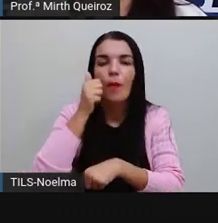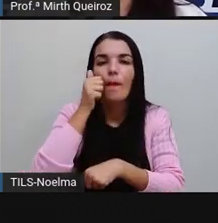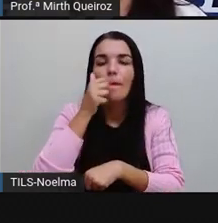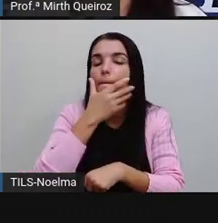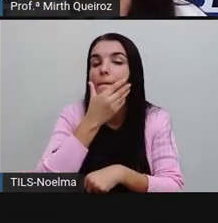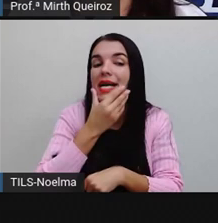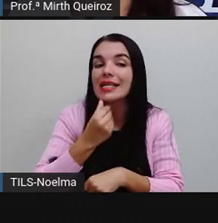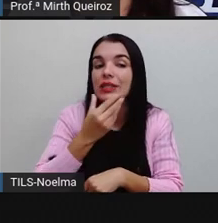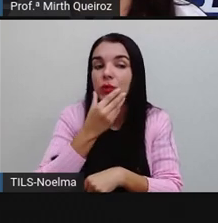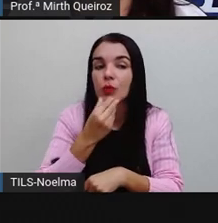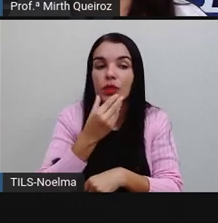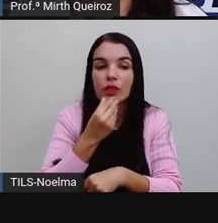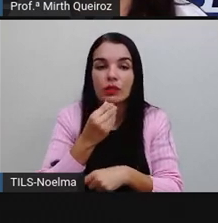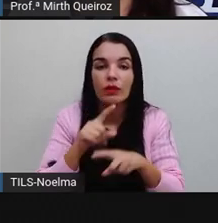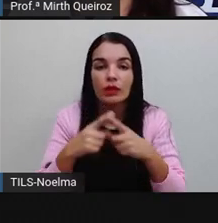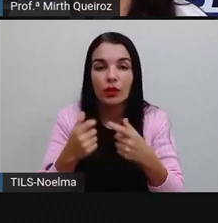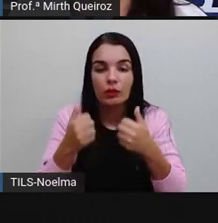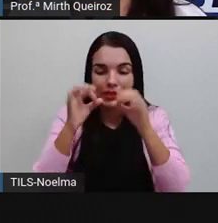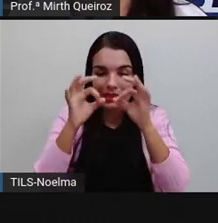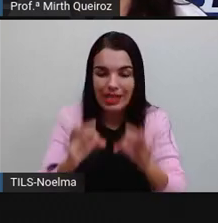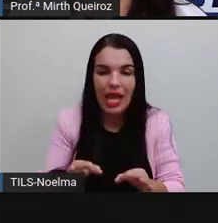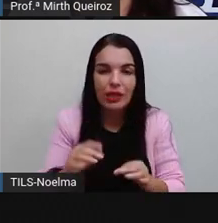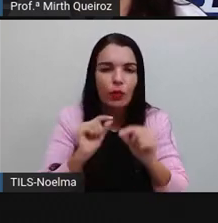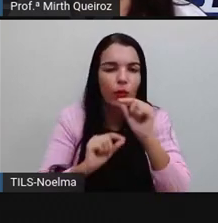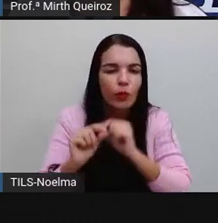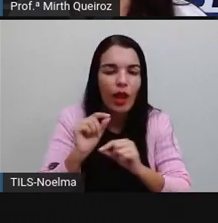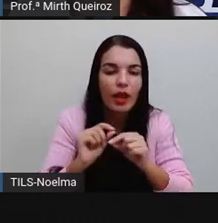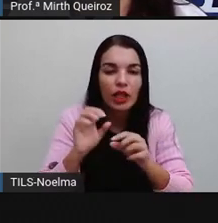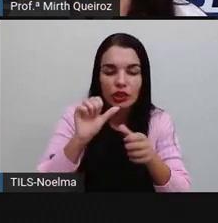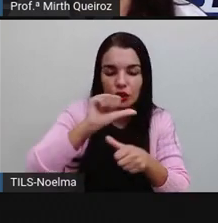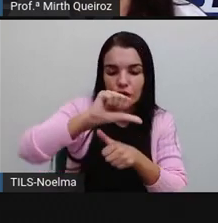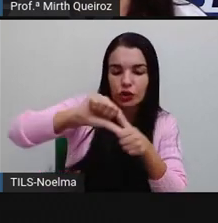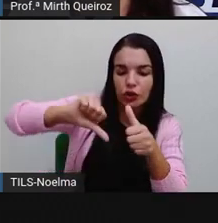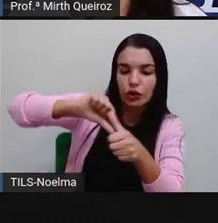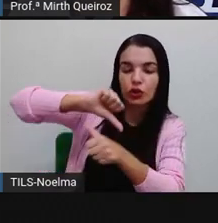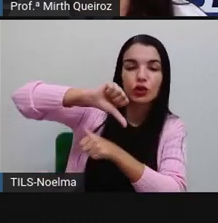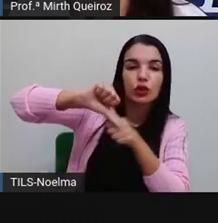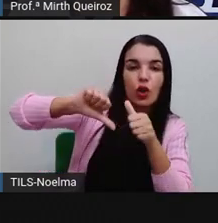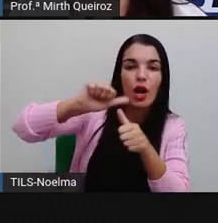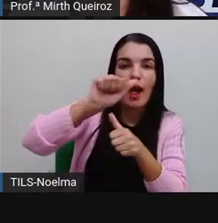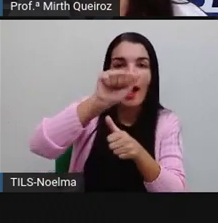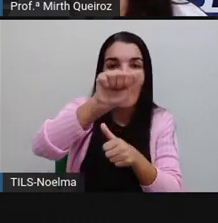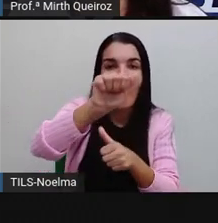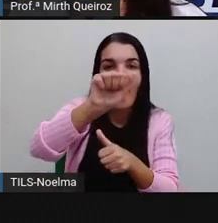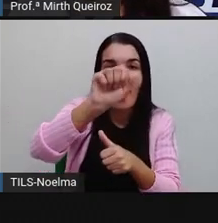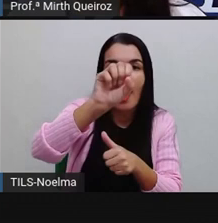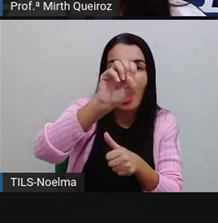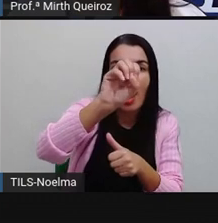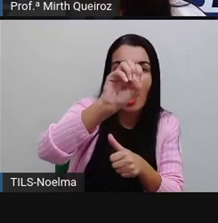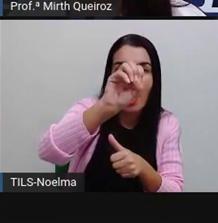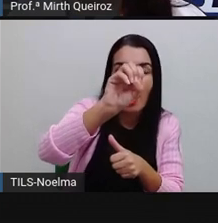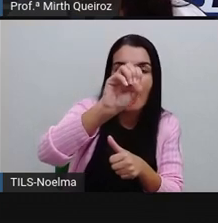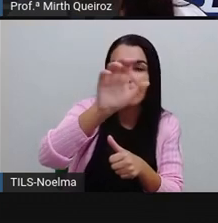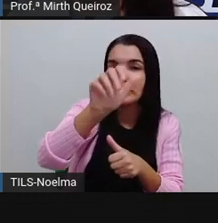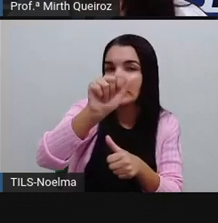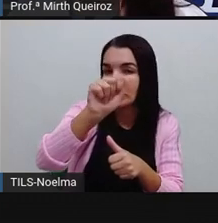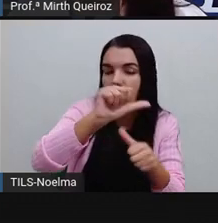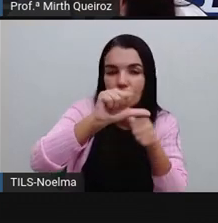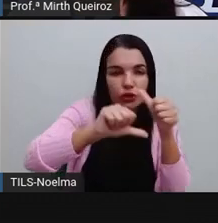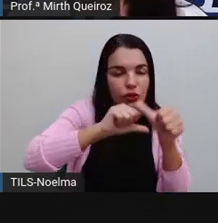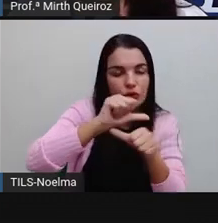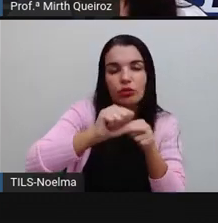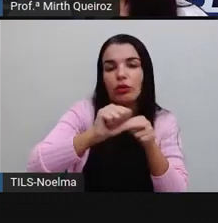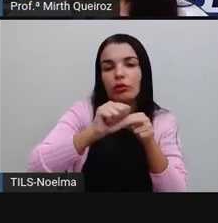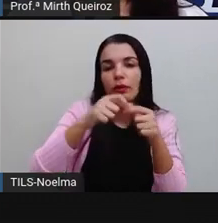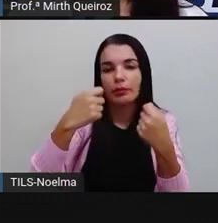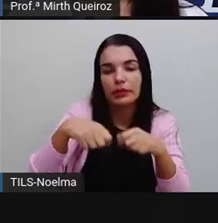Então, como é que ficaria? Comprou no supermercado, melão e pera estragados. Dos, porque